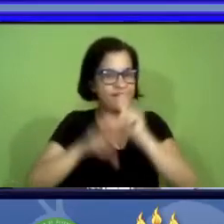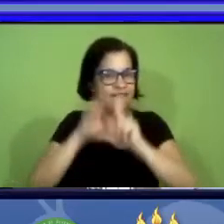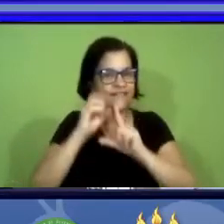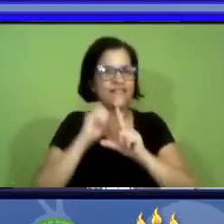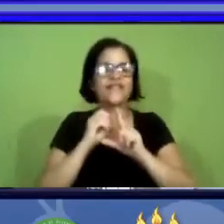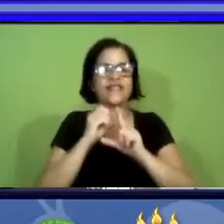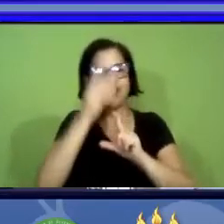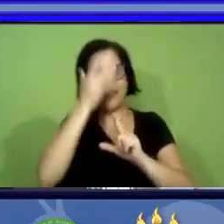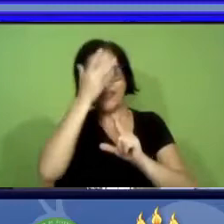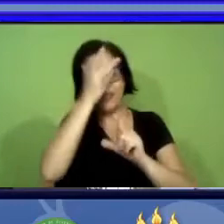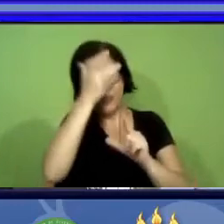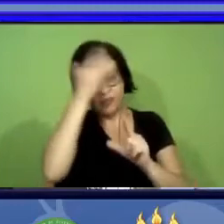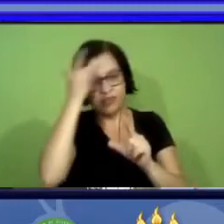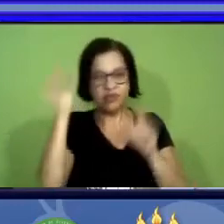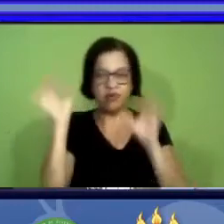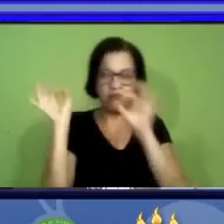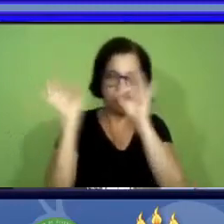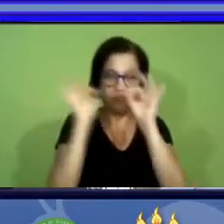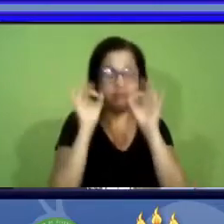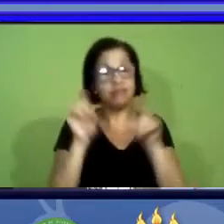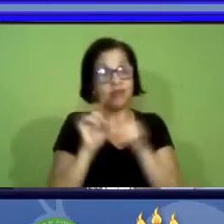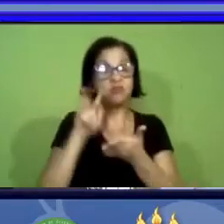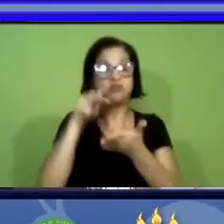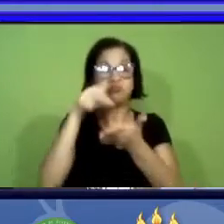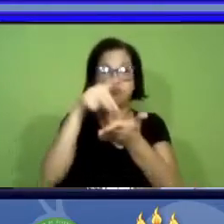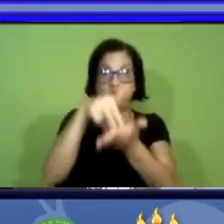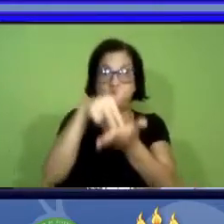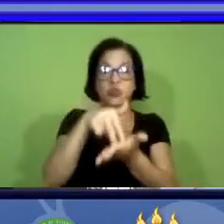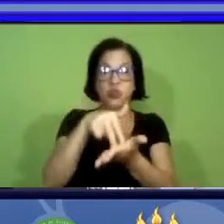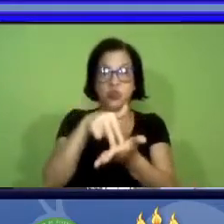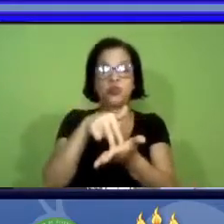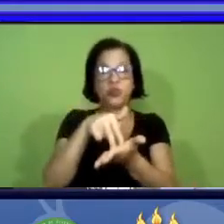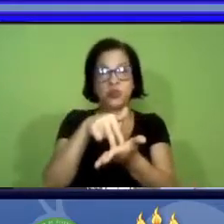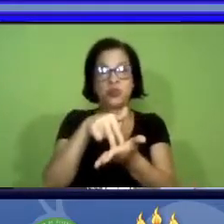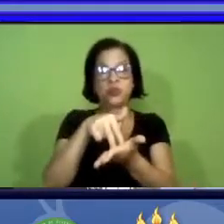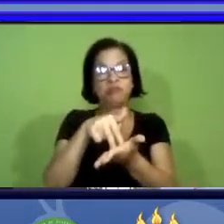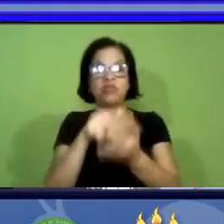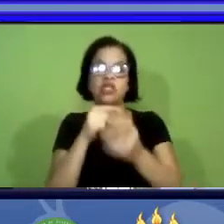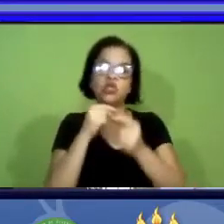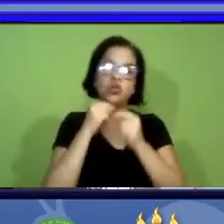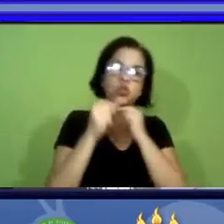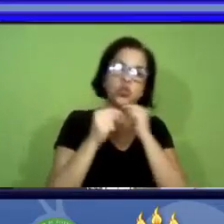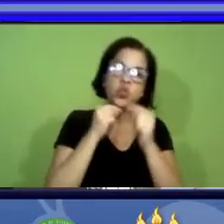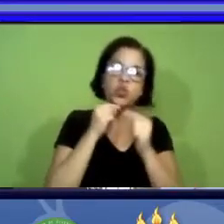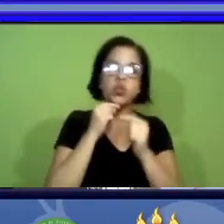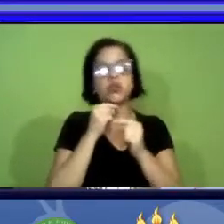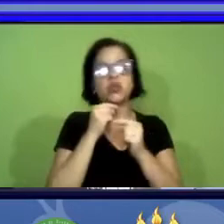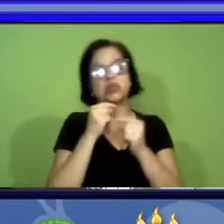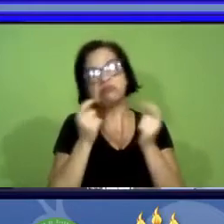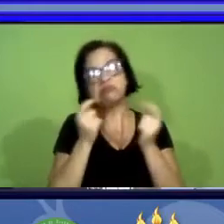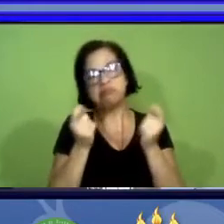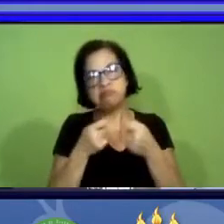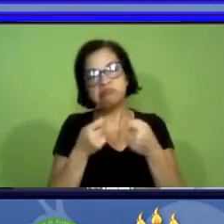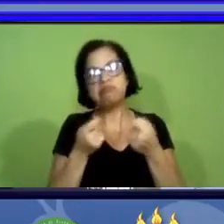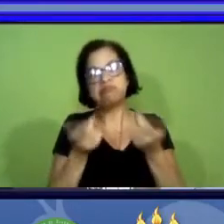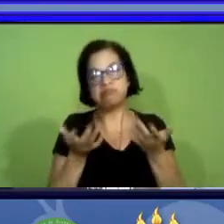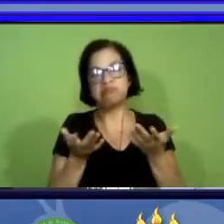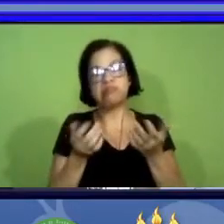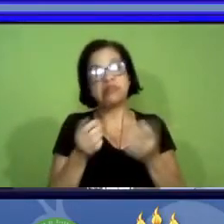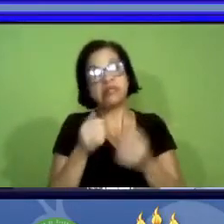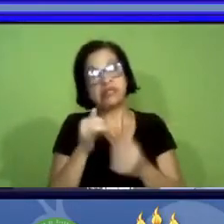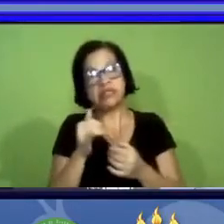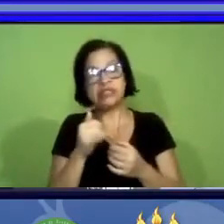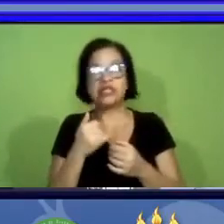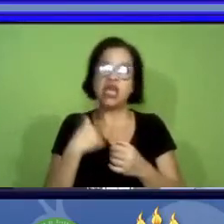ouvintes e me coloco à disposição para tirar dúvidas se for do